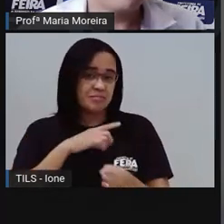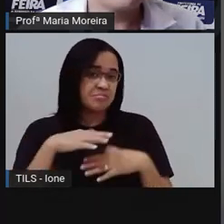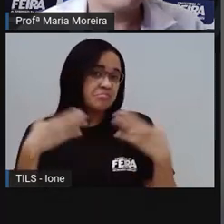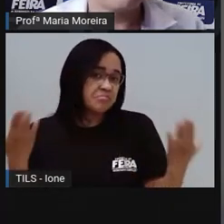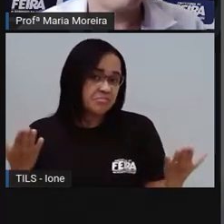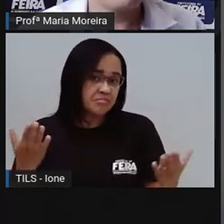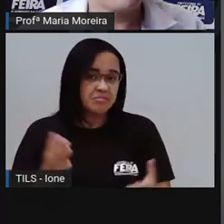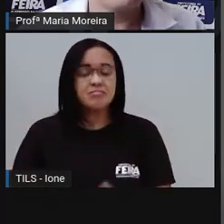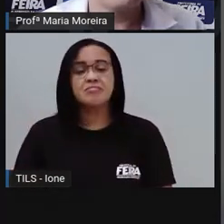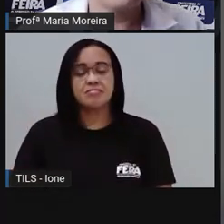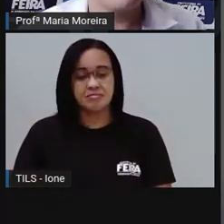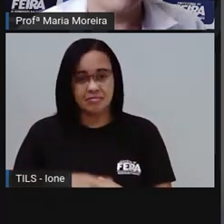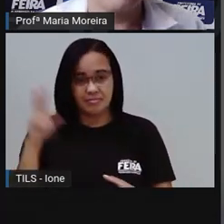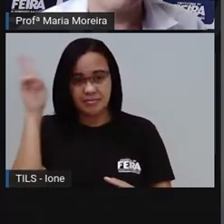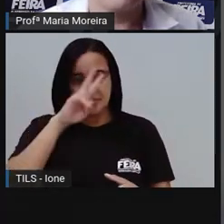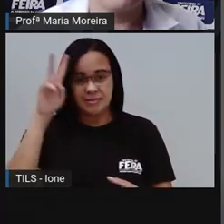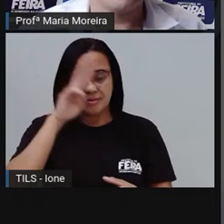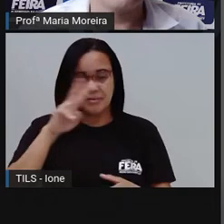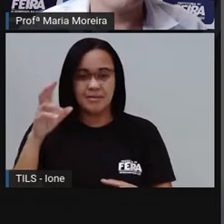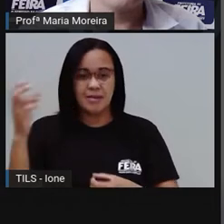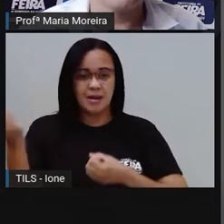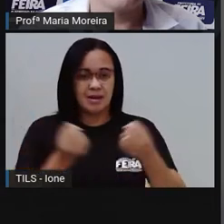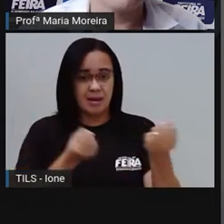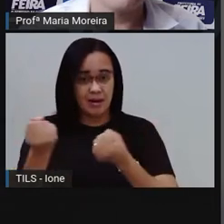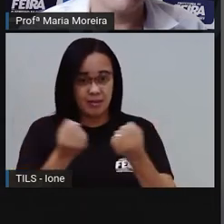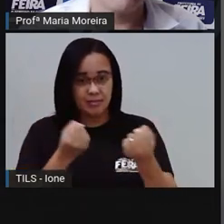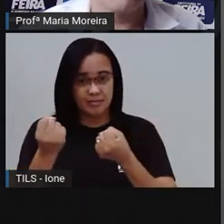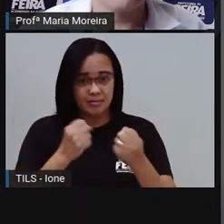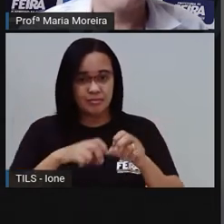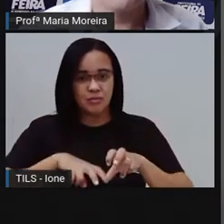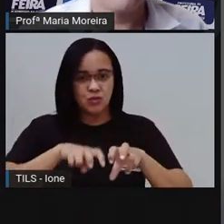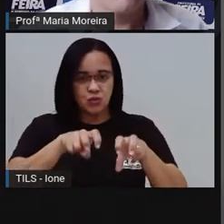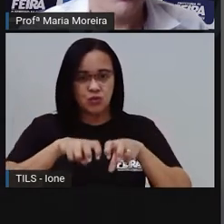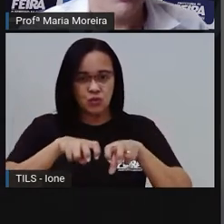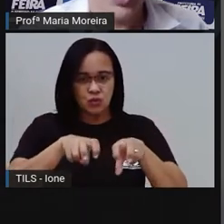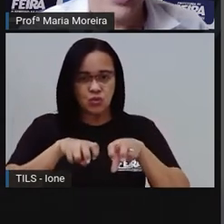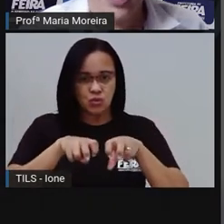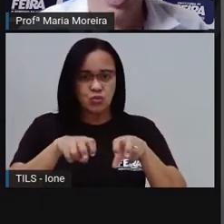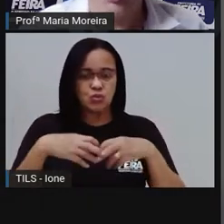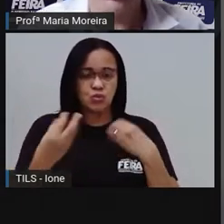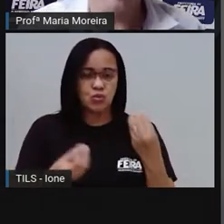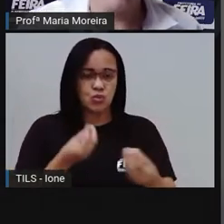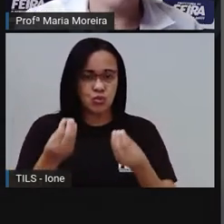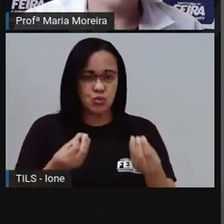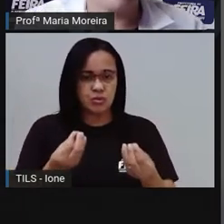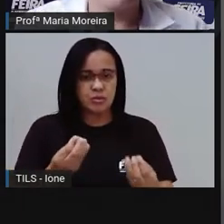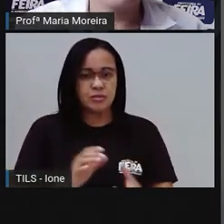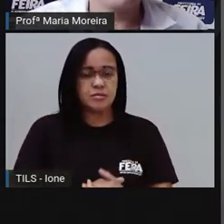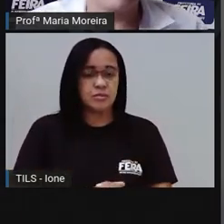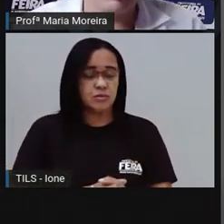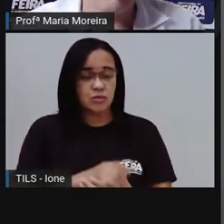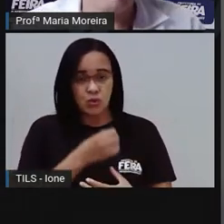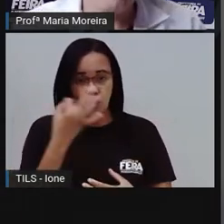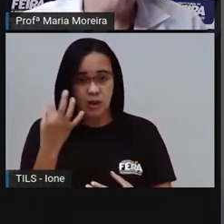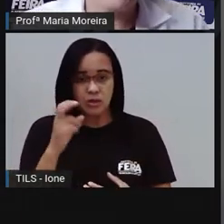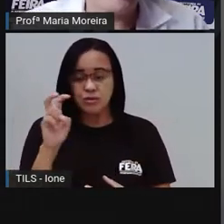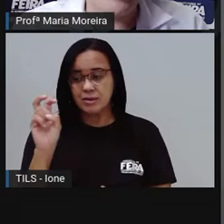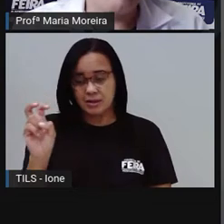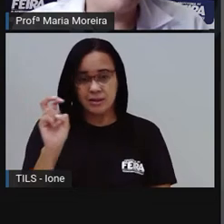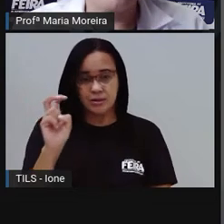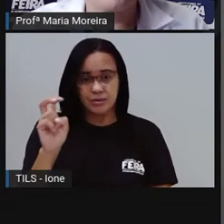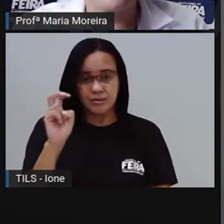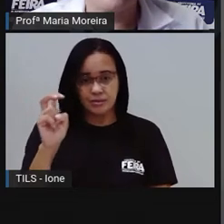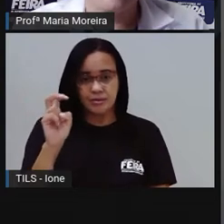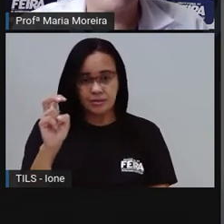a gente foi passando a quantidade de carros, né? Então, a gente vai fazer o quê, ó? Carro. São quantos carros? Cinco. Um